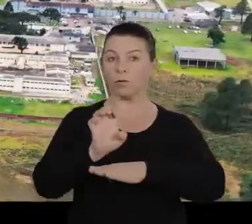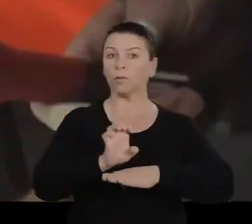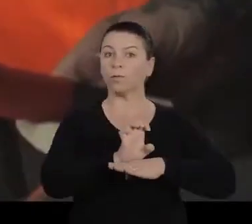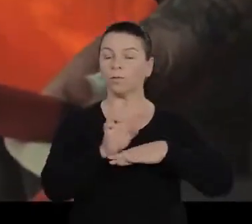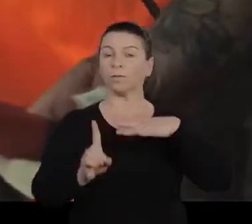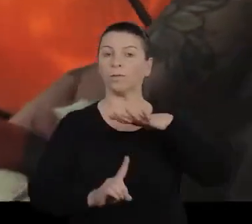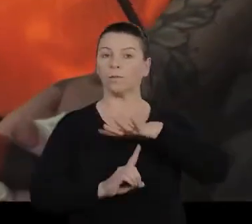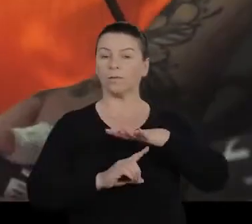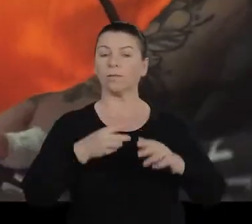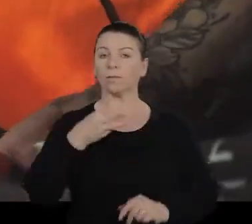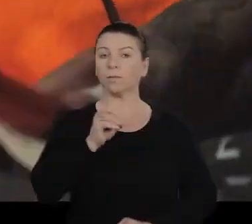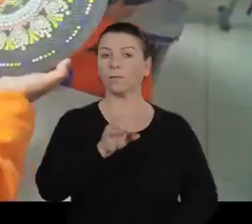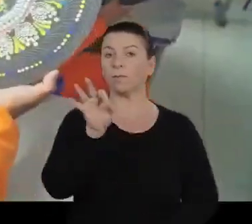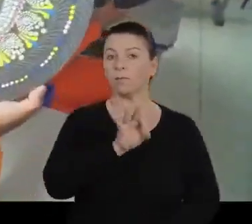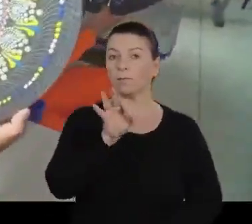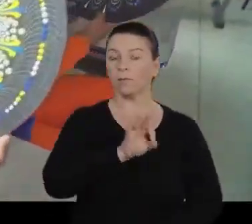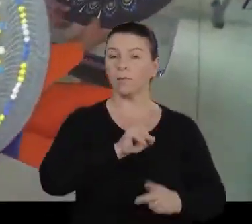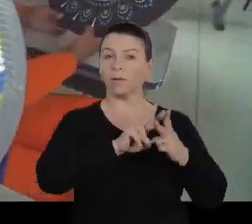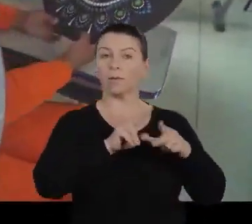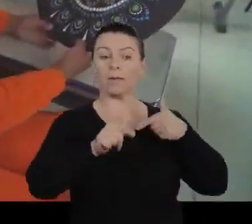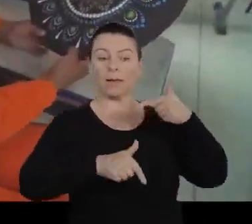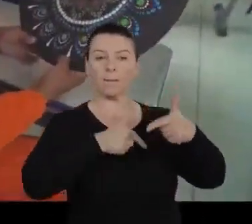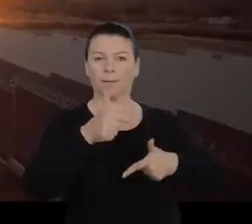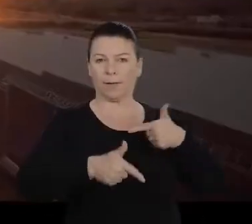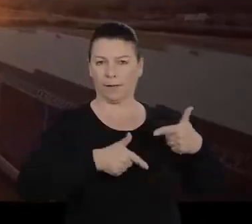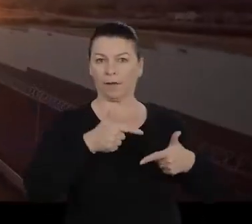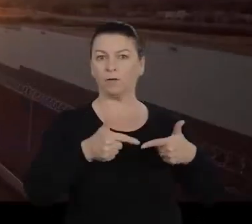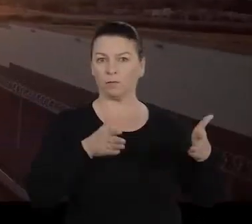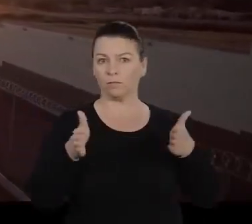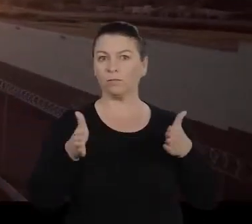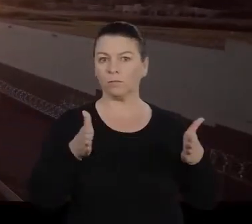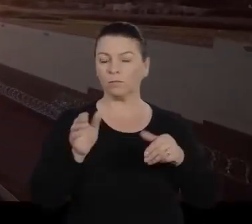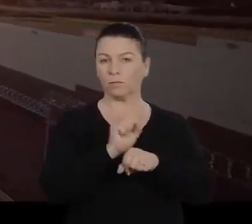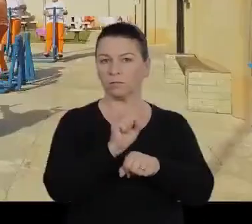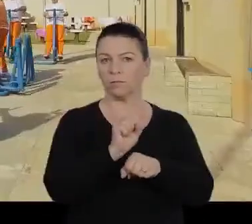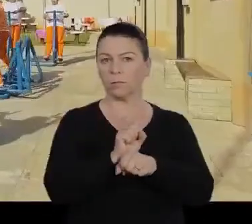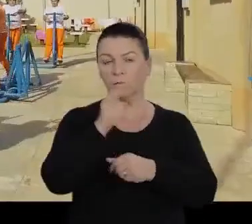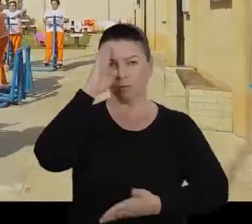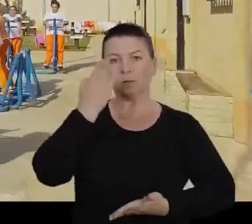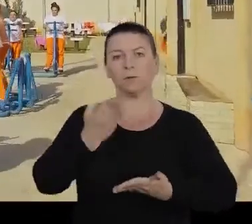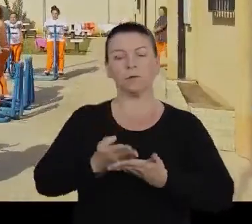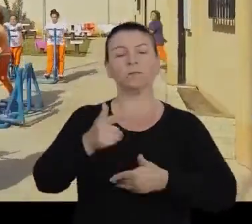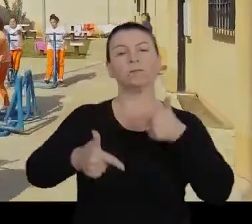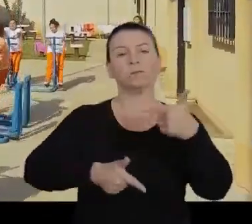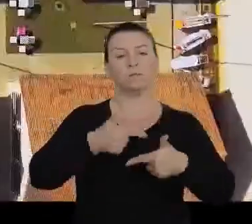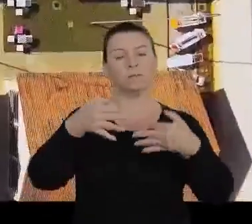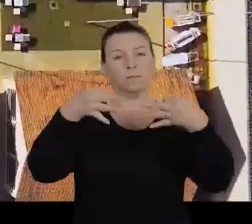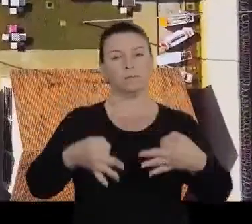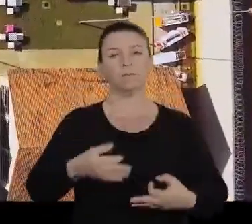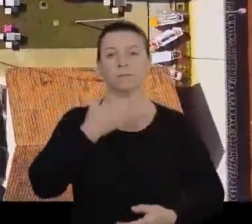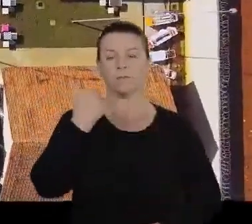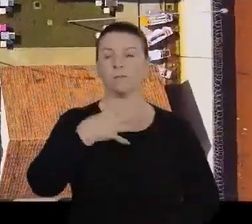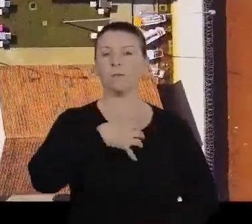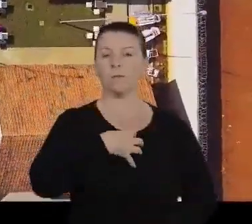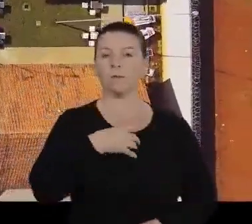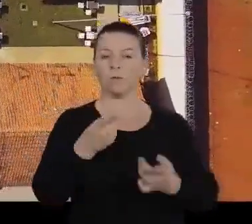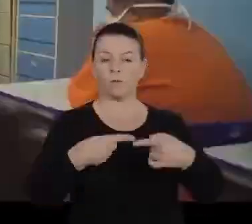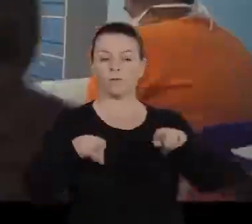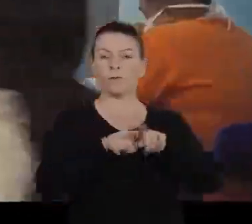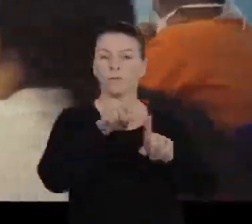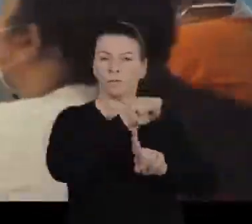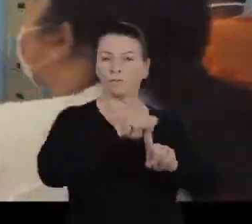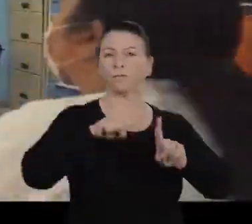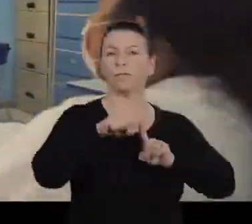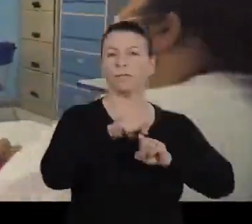hoje aqui no Paraná, trinta por cento dos presos trabalham enquanto cumprem pena. Acreditamos que o trabalho dignifica e a melhor